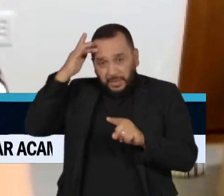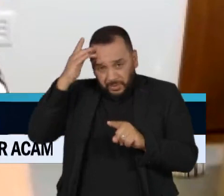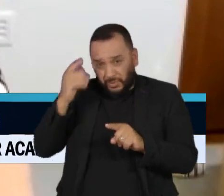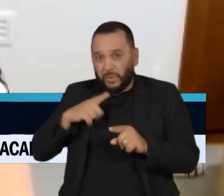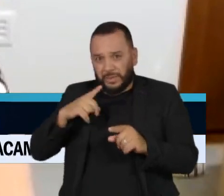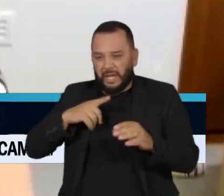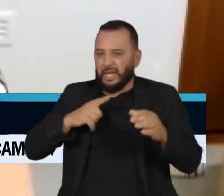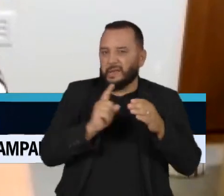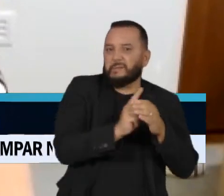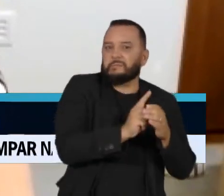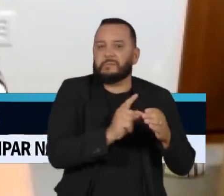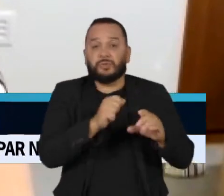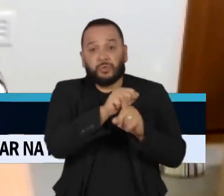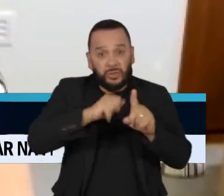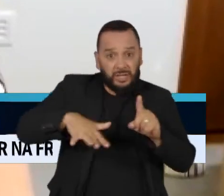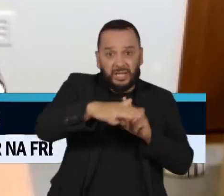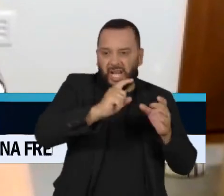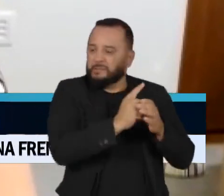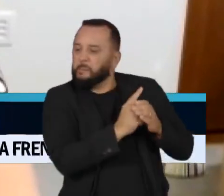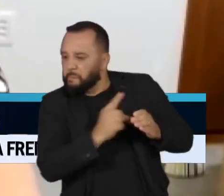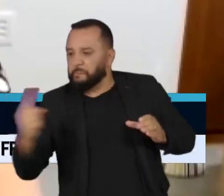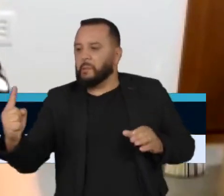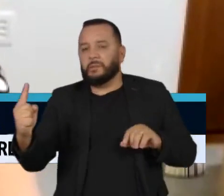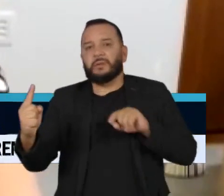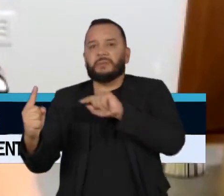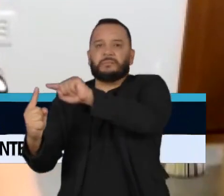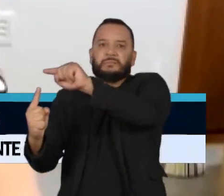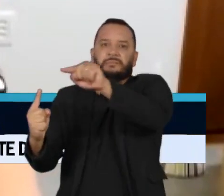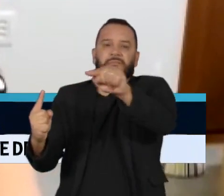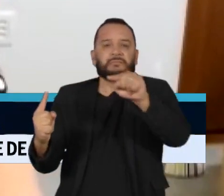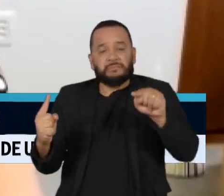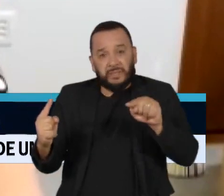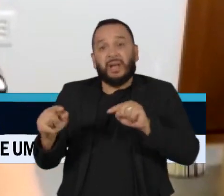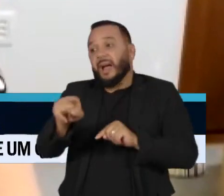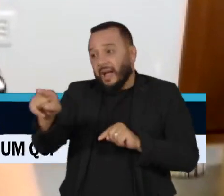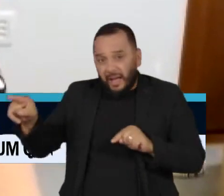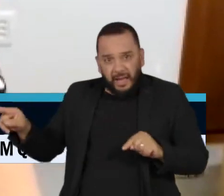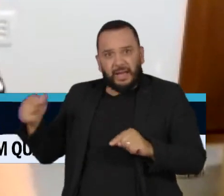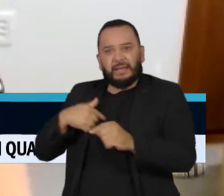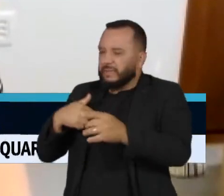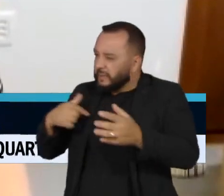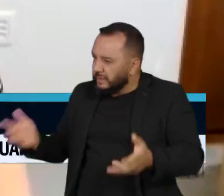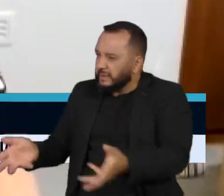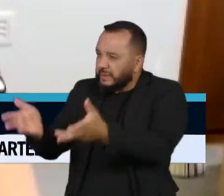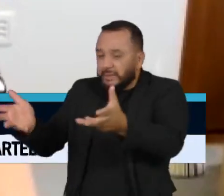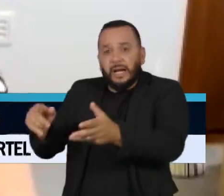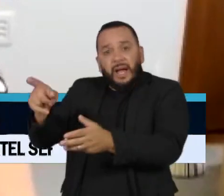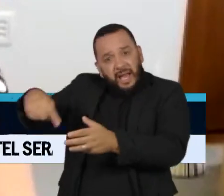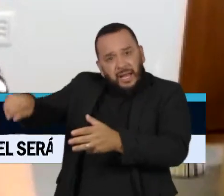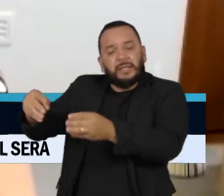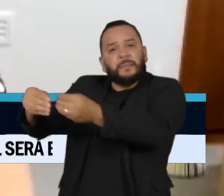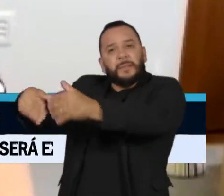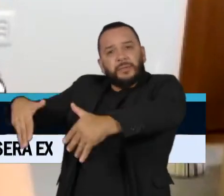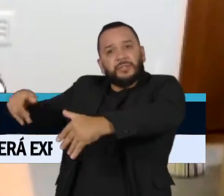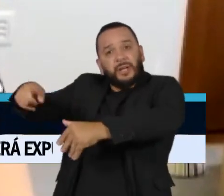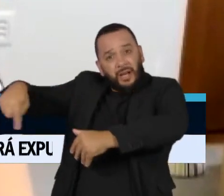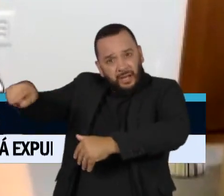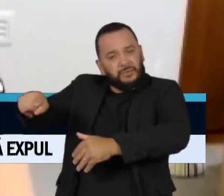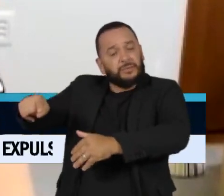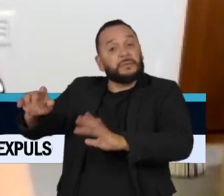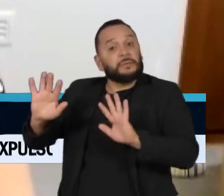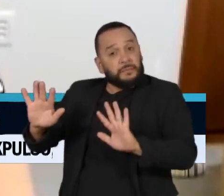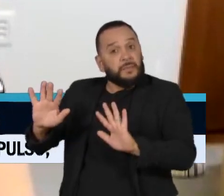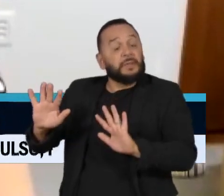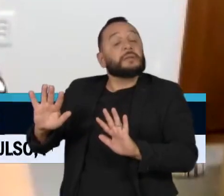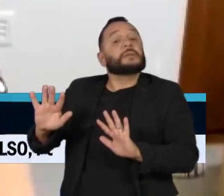conseguindo fazer tudo aquilo que elas gostariam, não são apenas elas que têm prejuízo. Nós estamos com pessoas